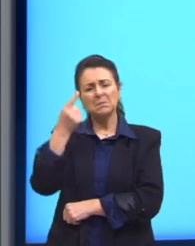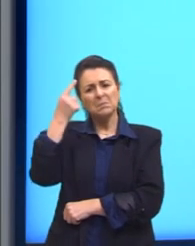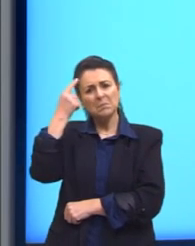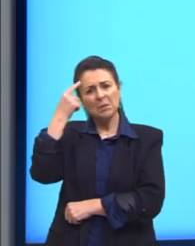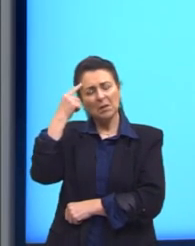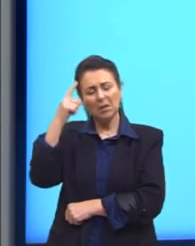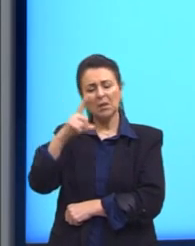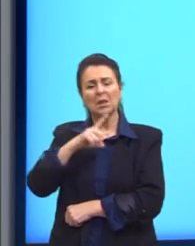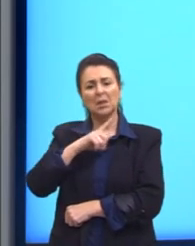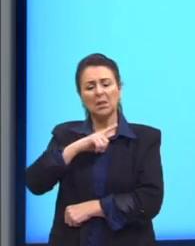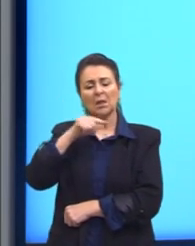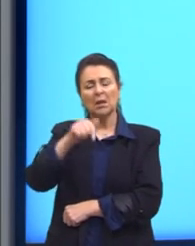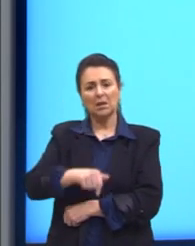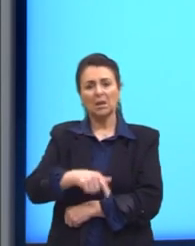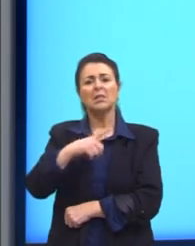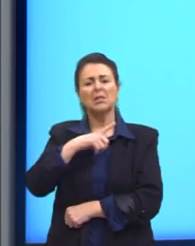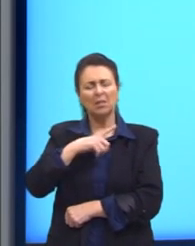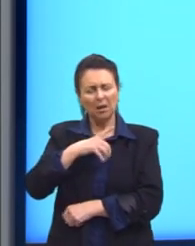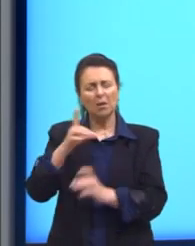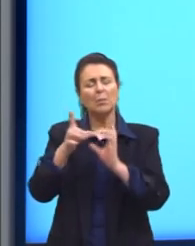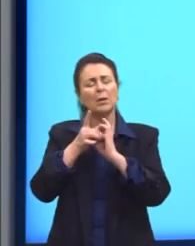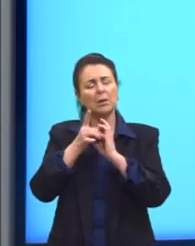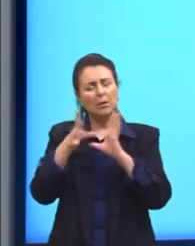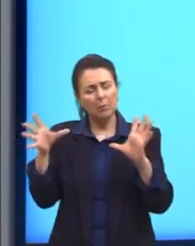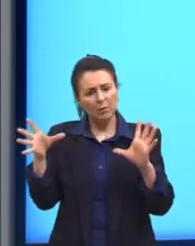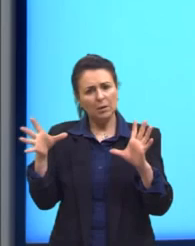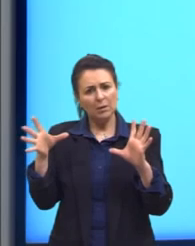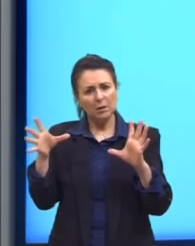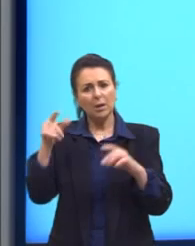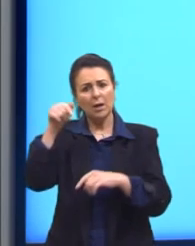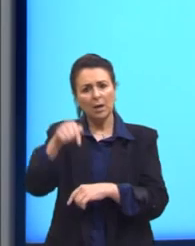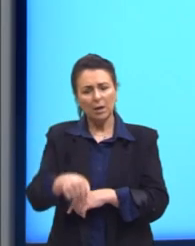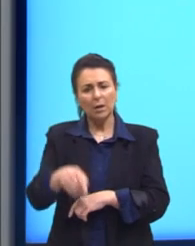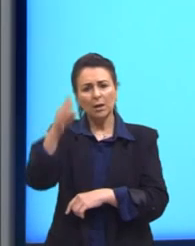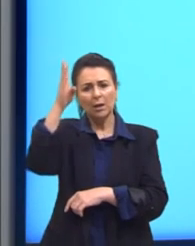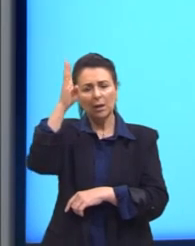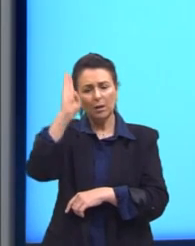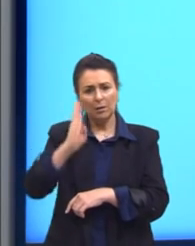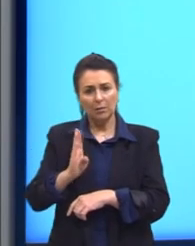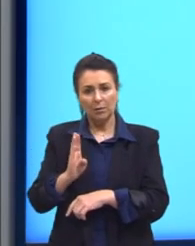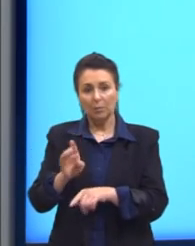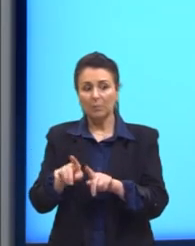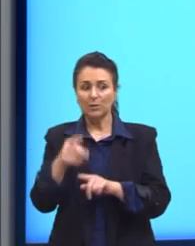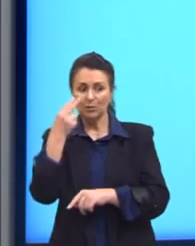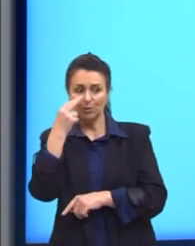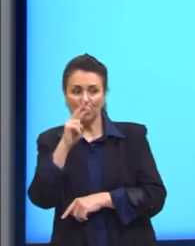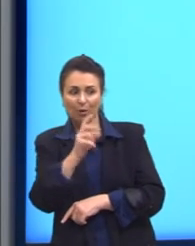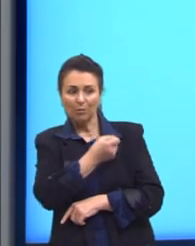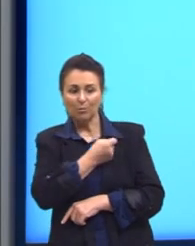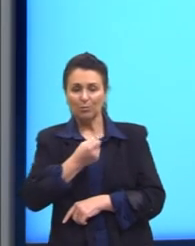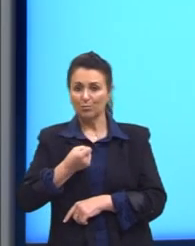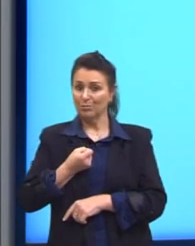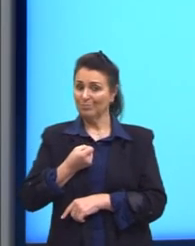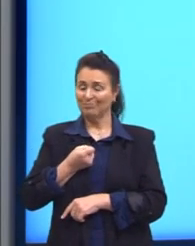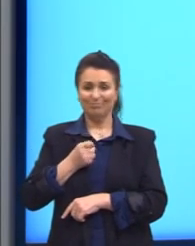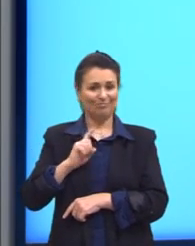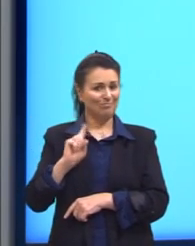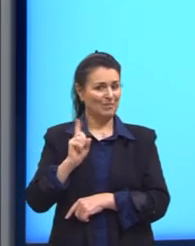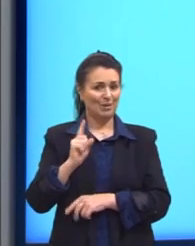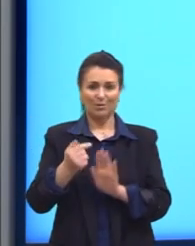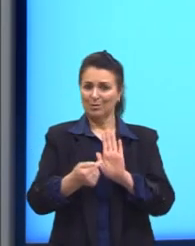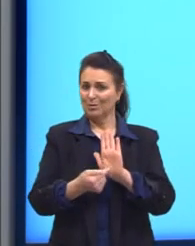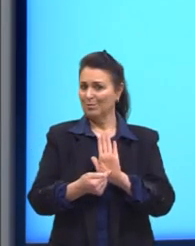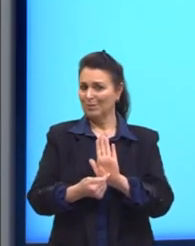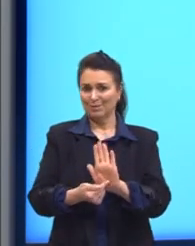teria essa democracia racial, mas que quando a gente vai para os números, isso não se mostra